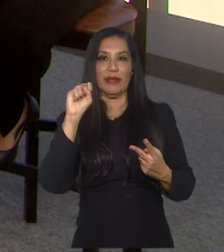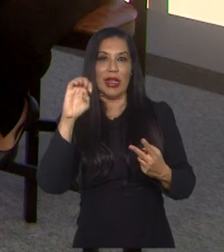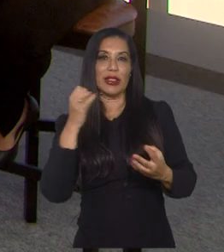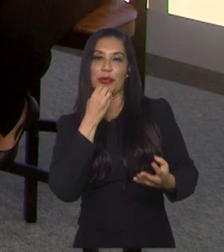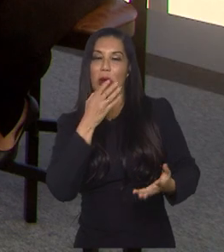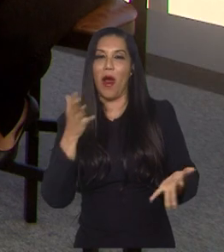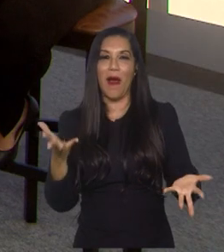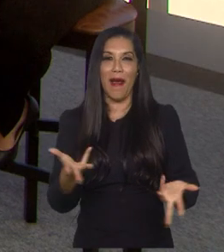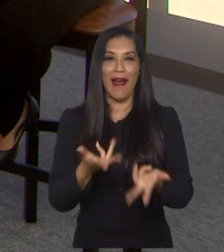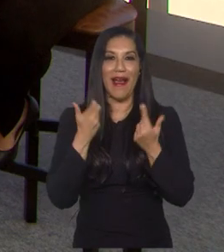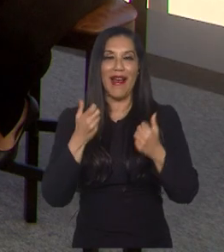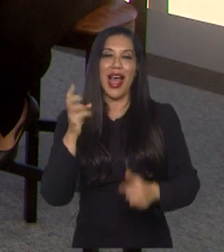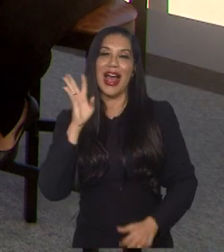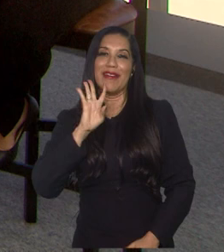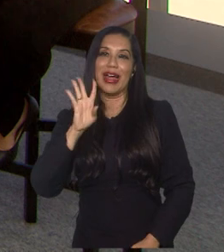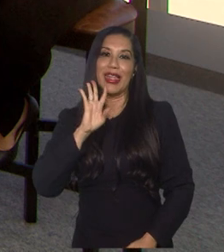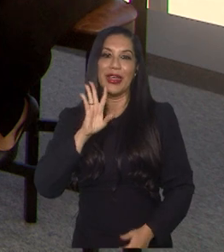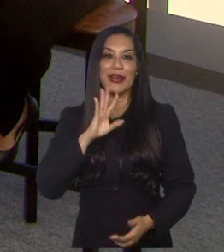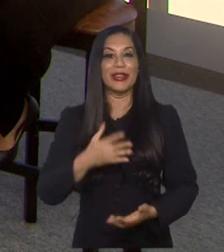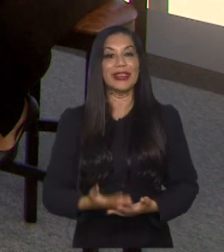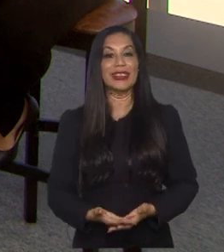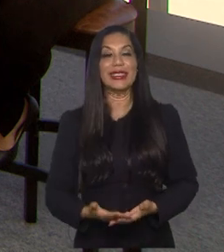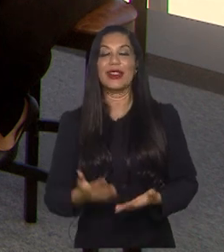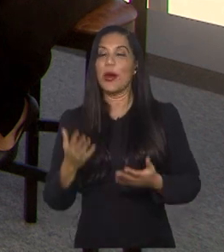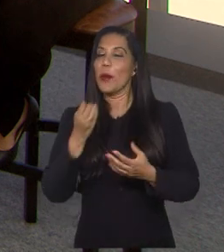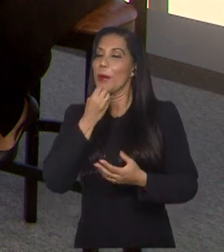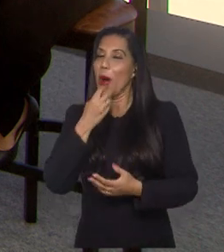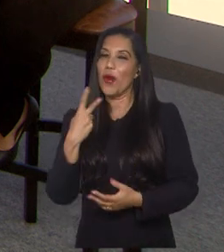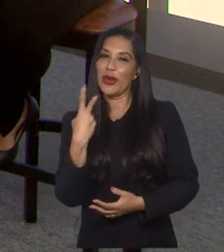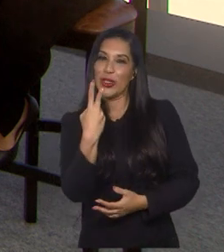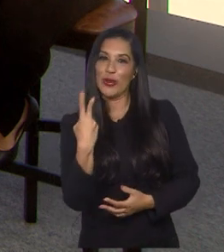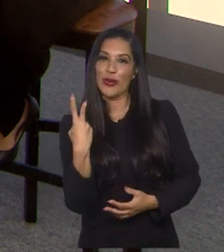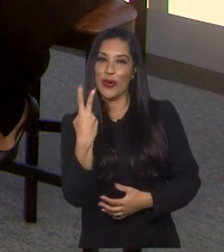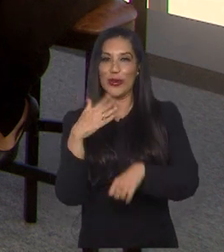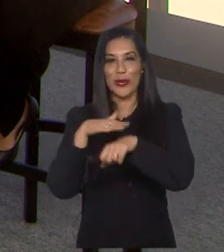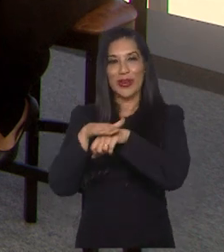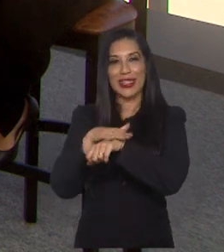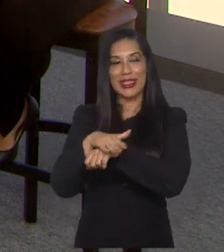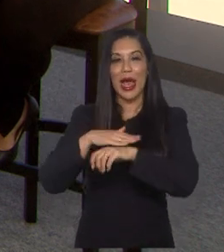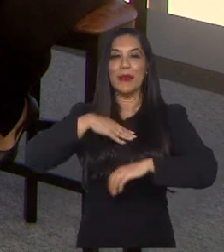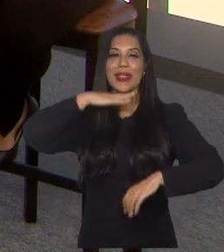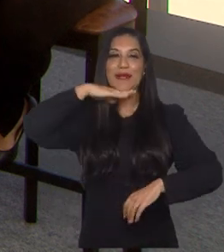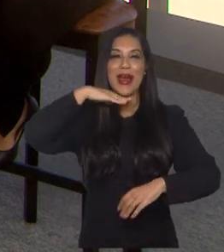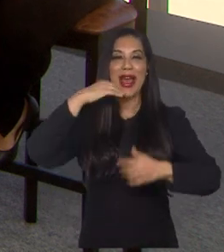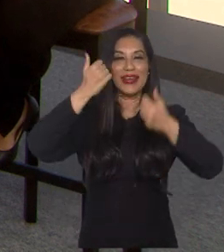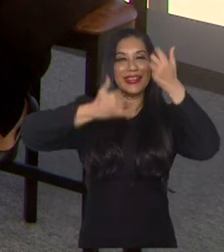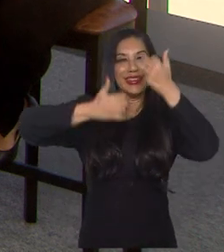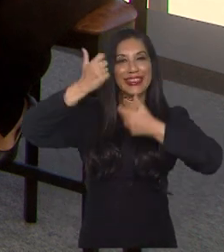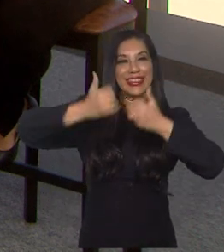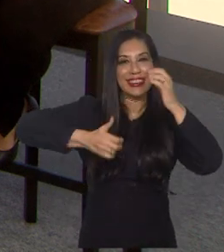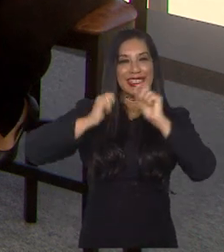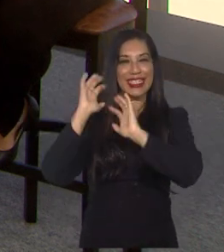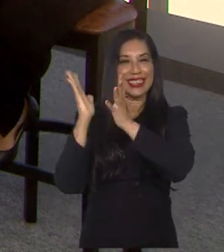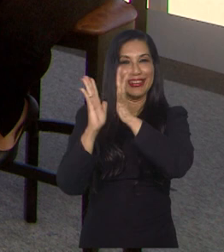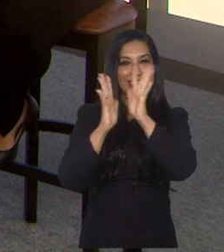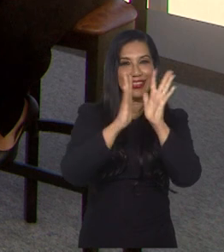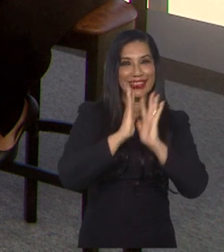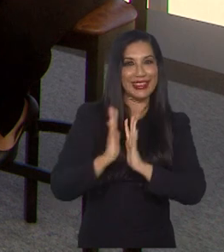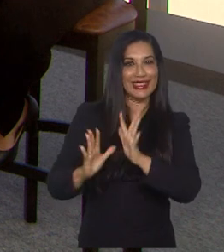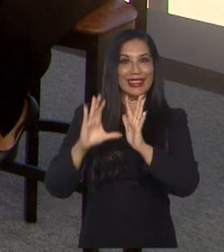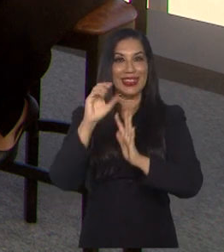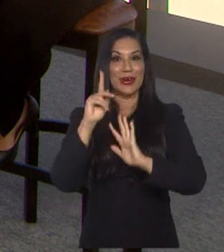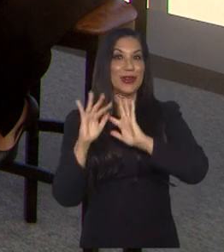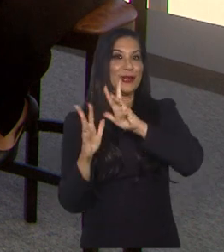Boa, Tiago, valeu. Valeu demais a presença de vocês, estamos aqui no aquecimento da Copa do Mundo de Futebol